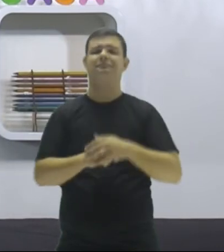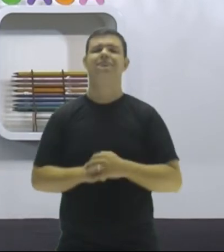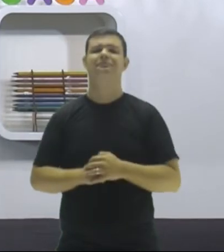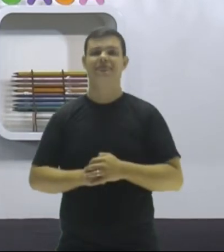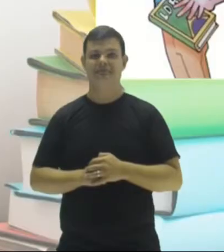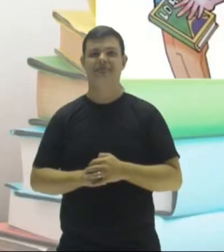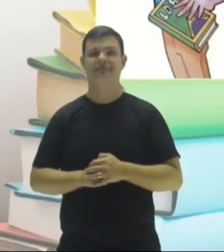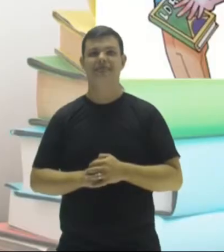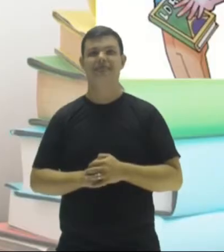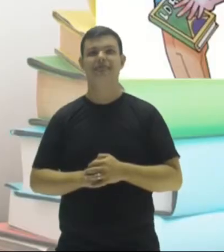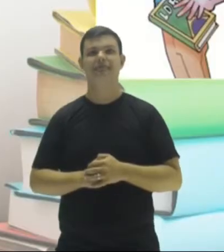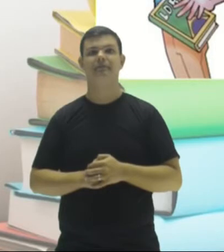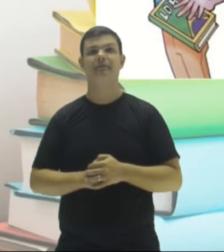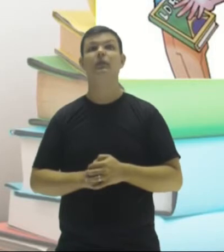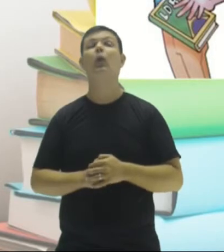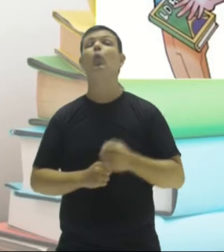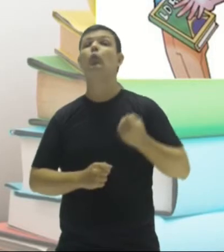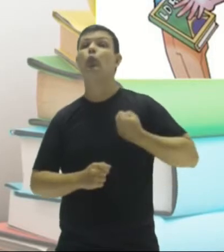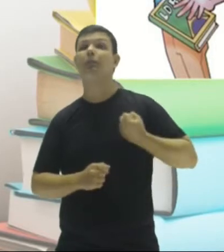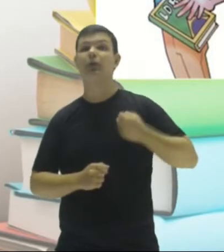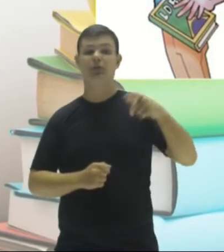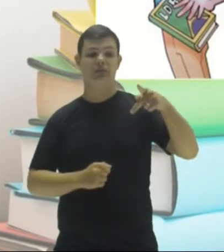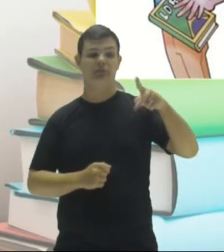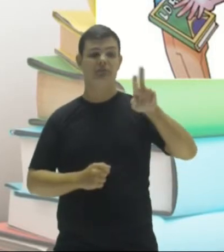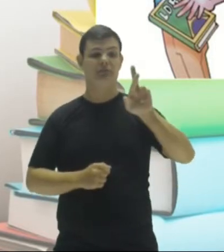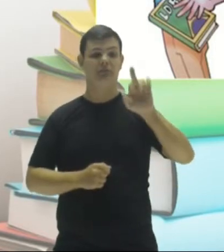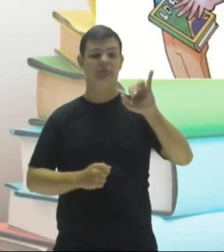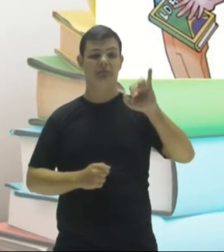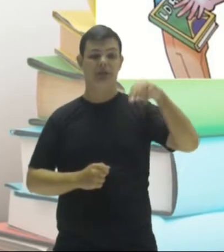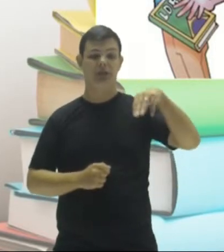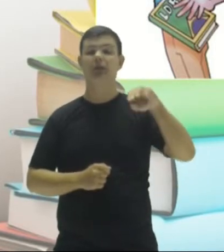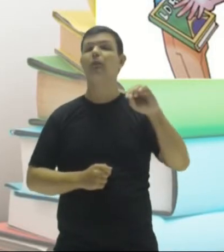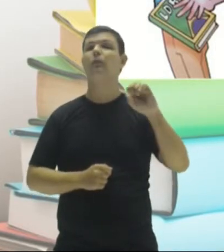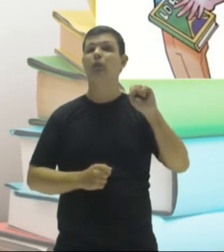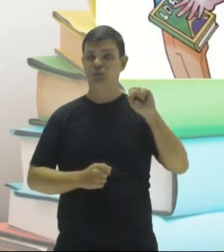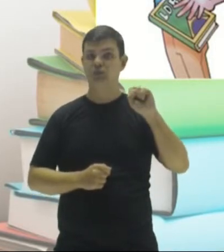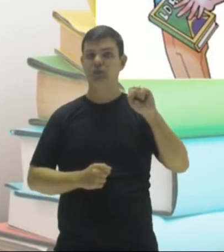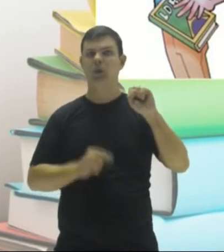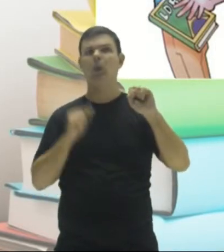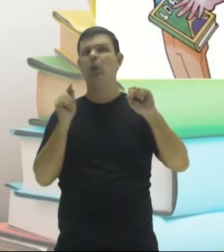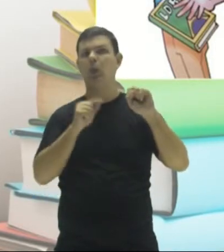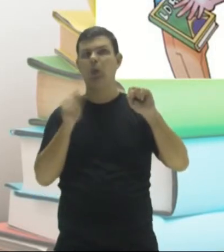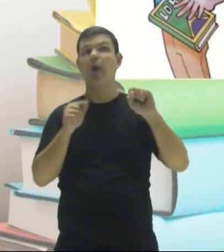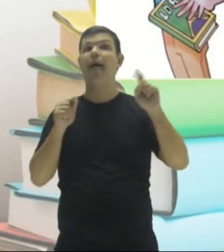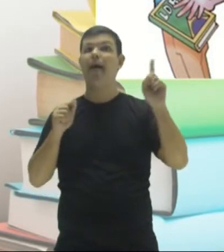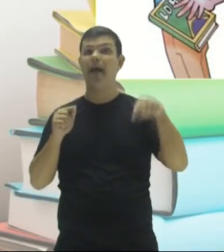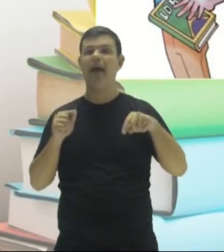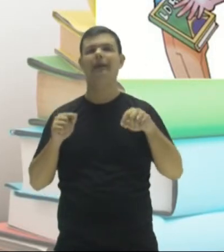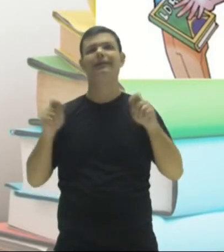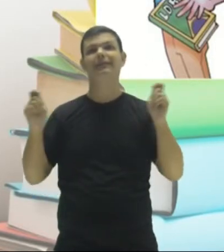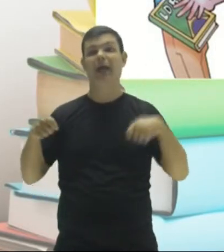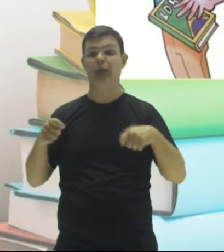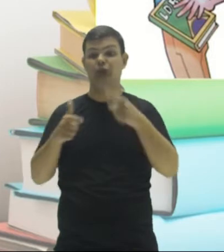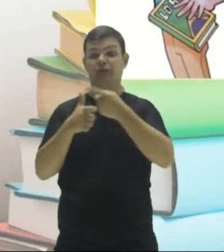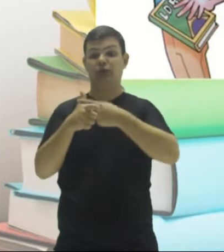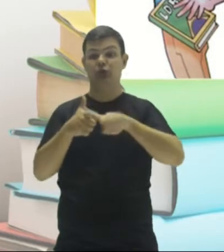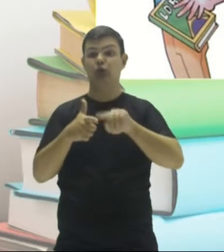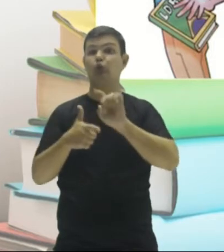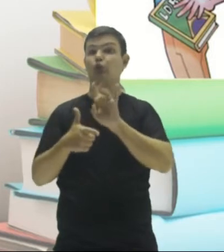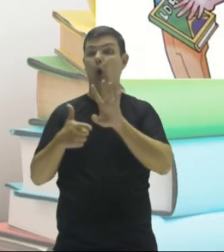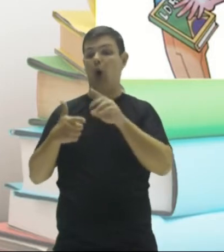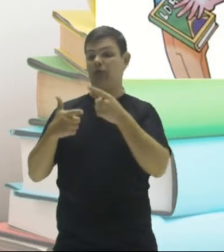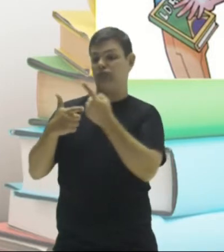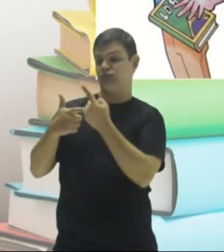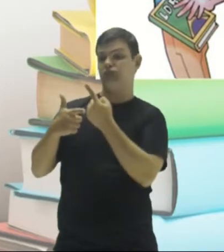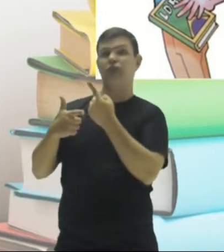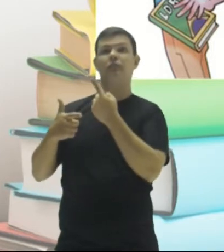continuidade aí. Números primos, ok, pessoal? São aqueles que possuem apenas dois divisores,